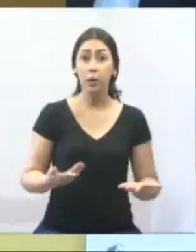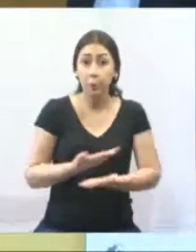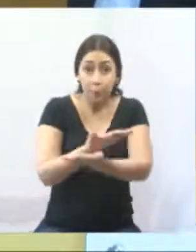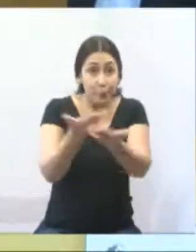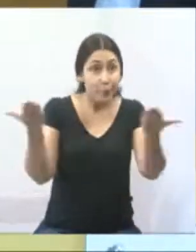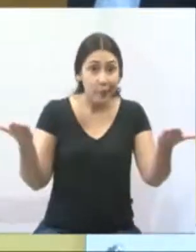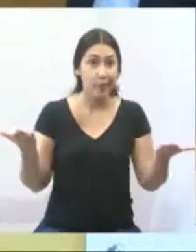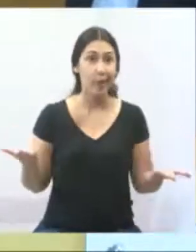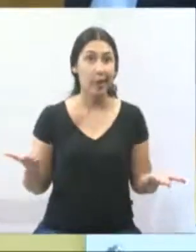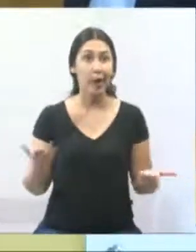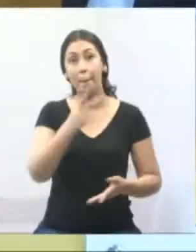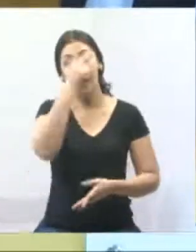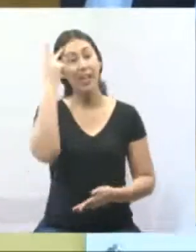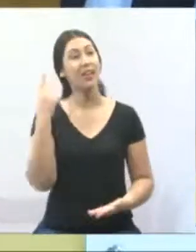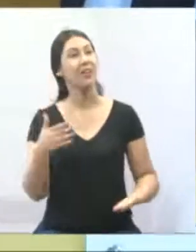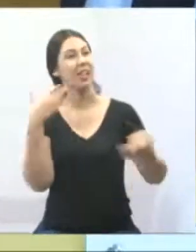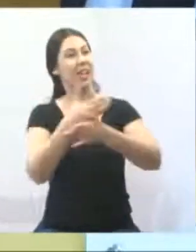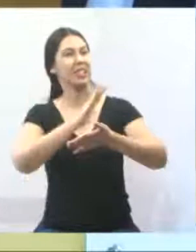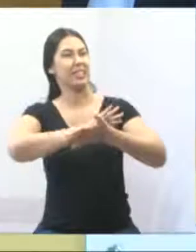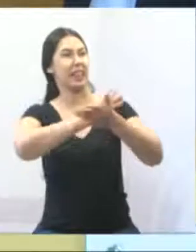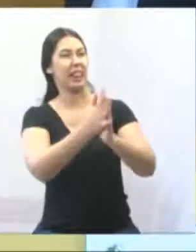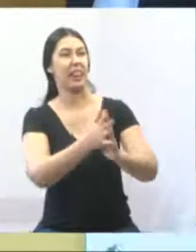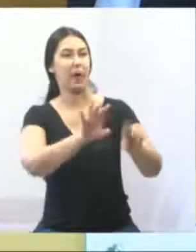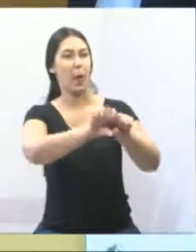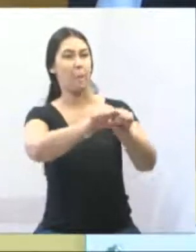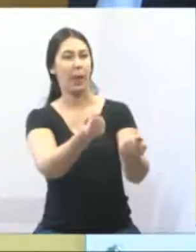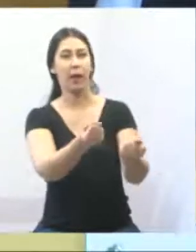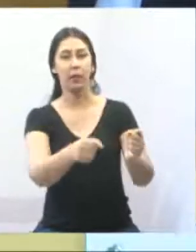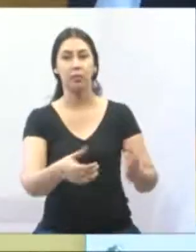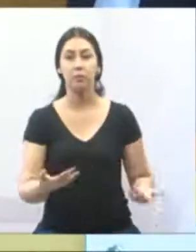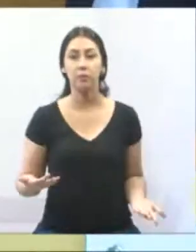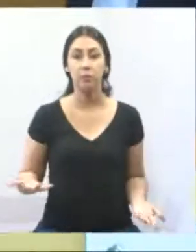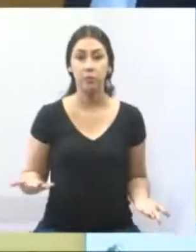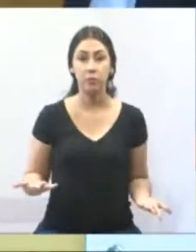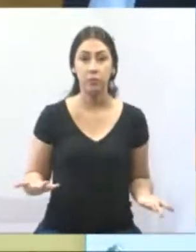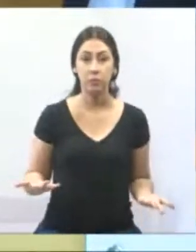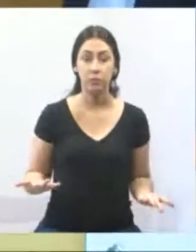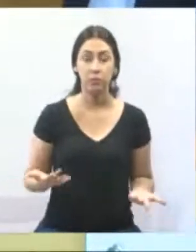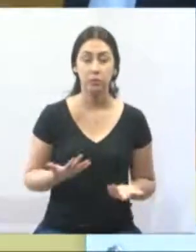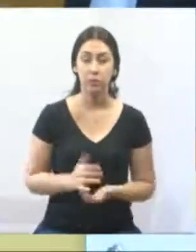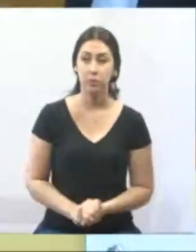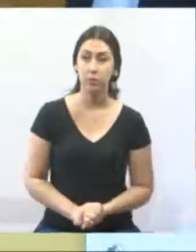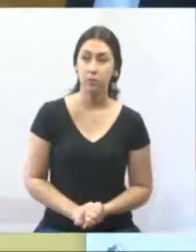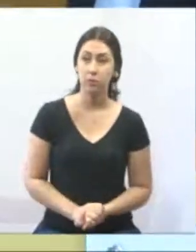mesmo. E a pessoa vai lá e estoura o Alambrado, quebra.